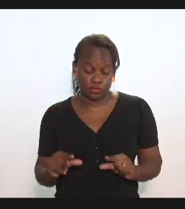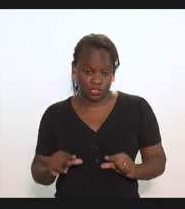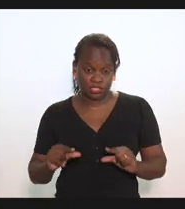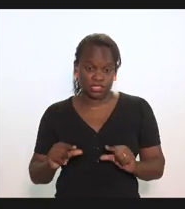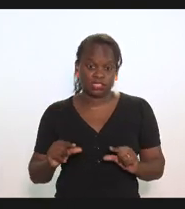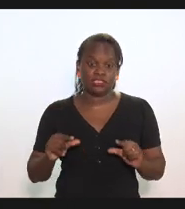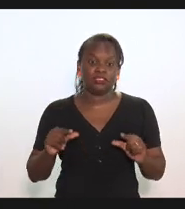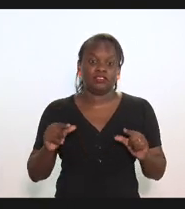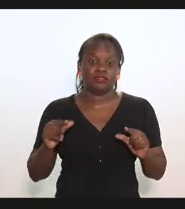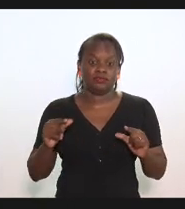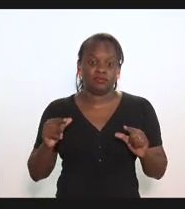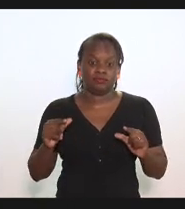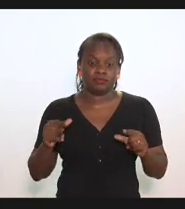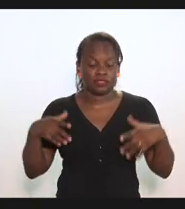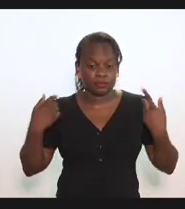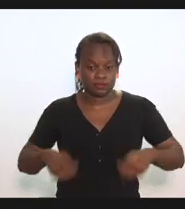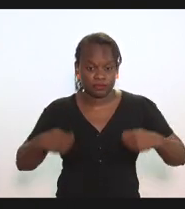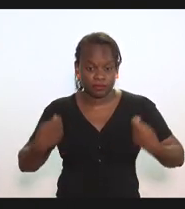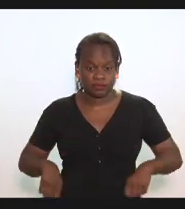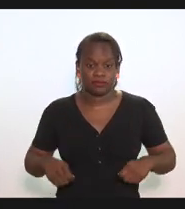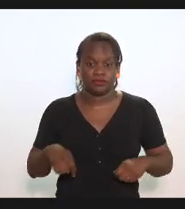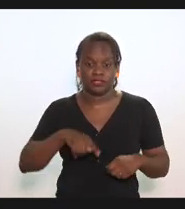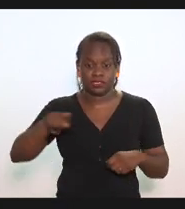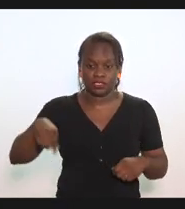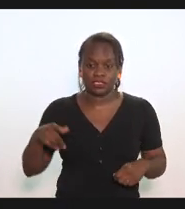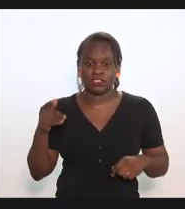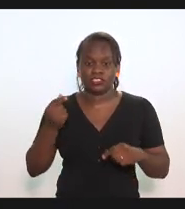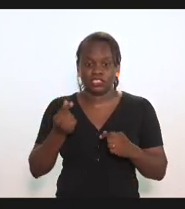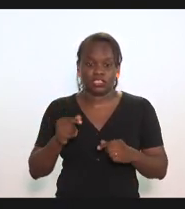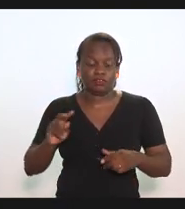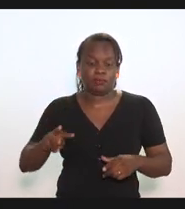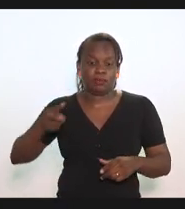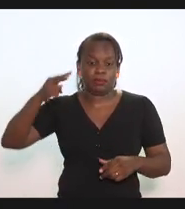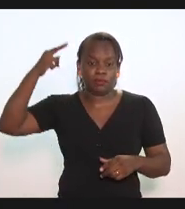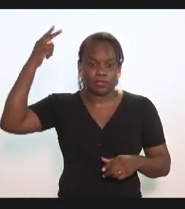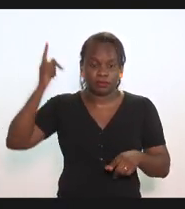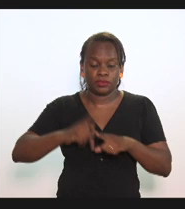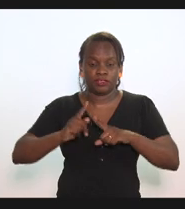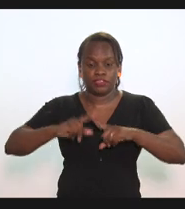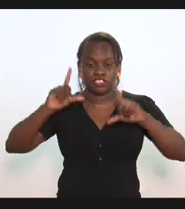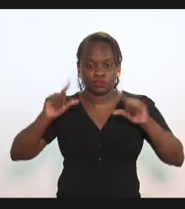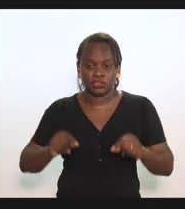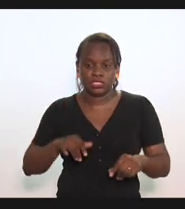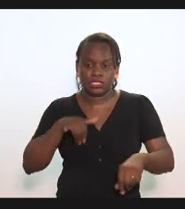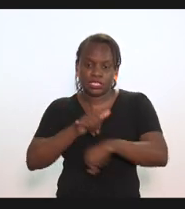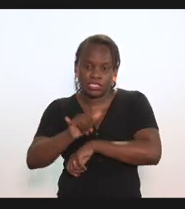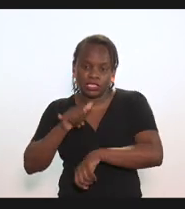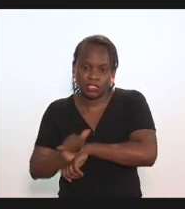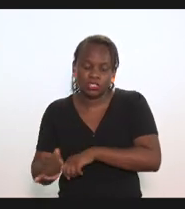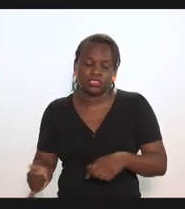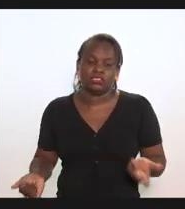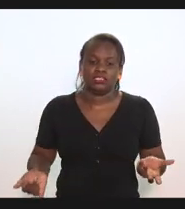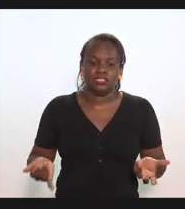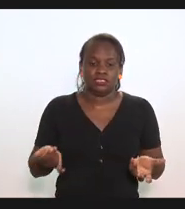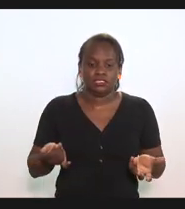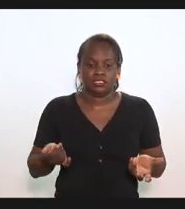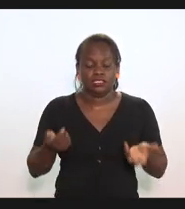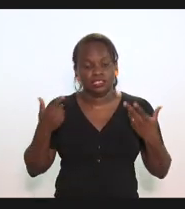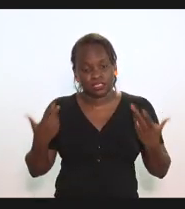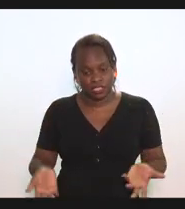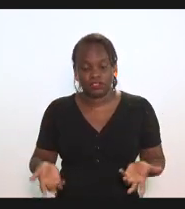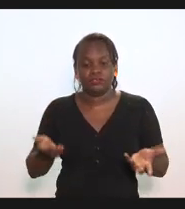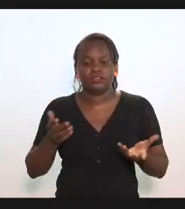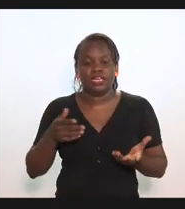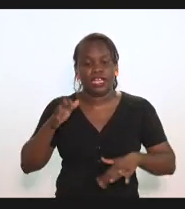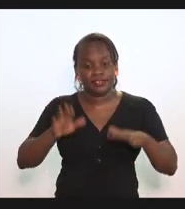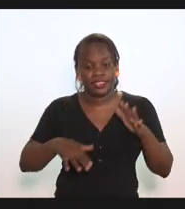necessariamente a receita vai crescer porque vai diminuir na deimplência esse às vezes